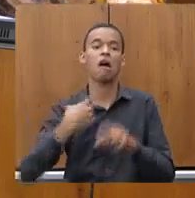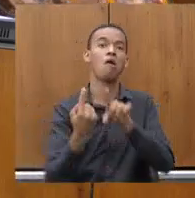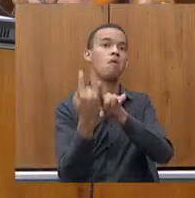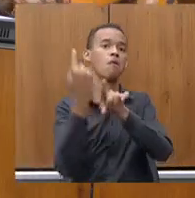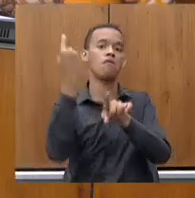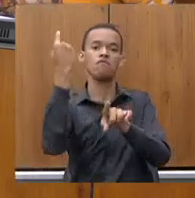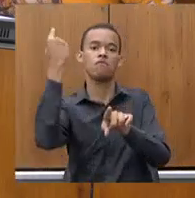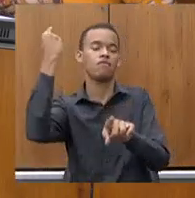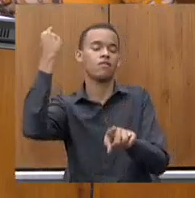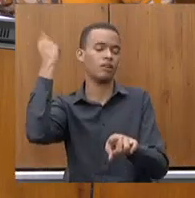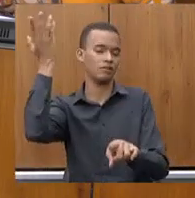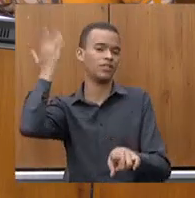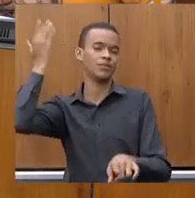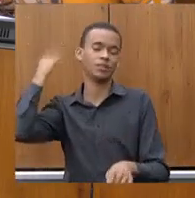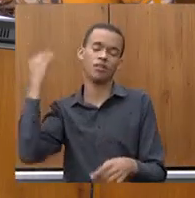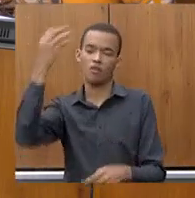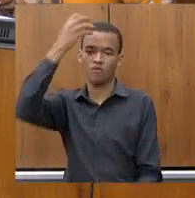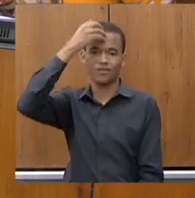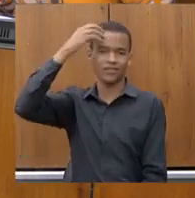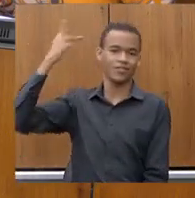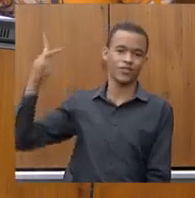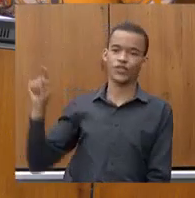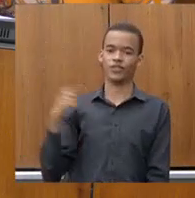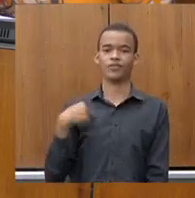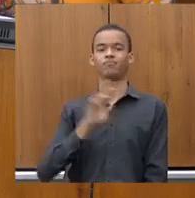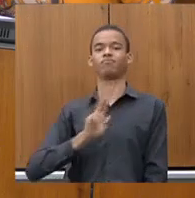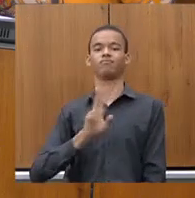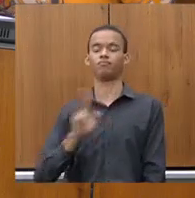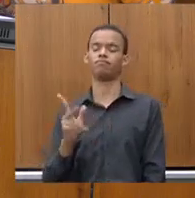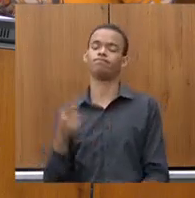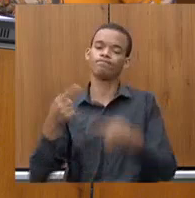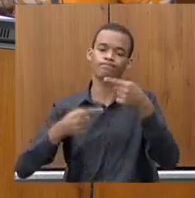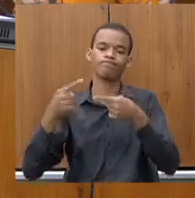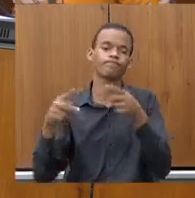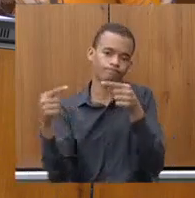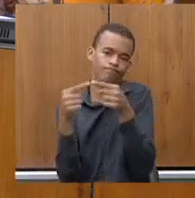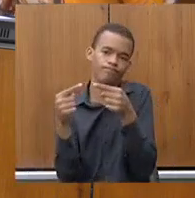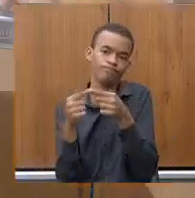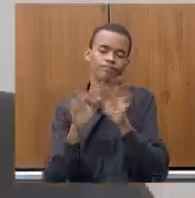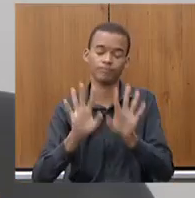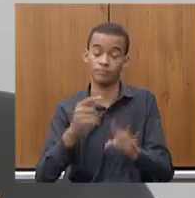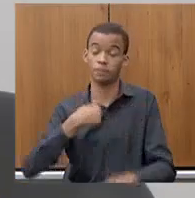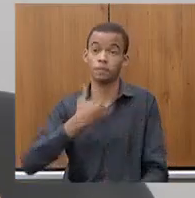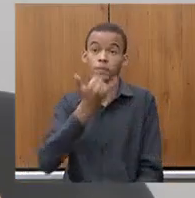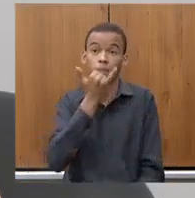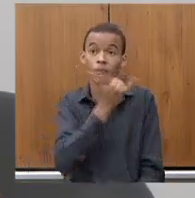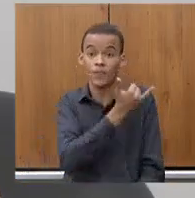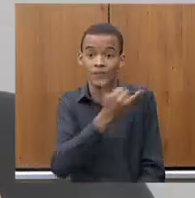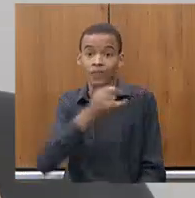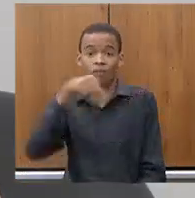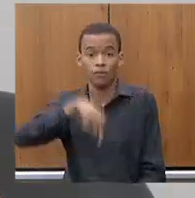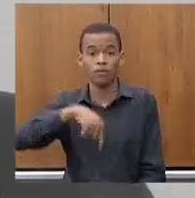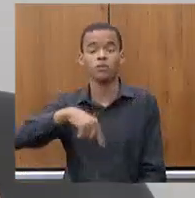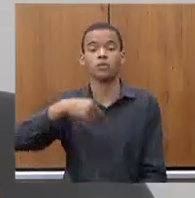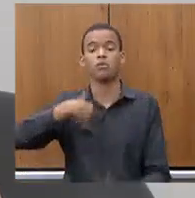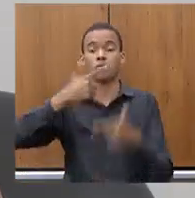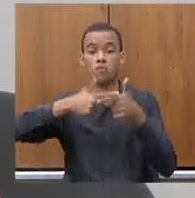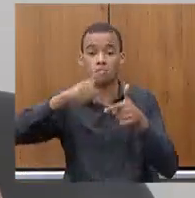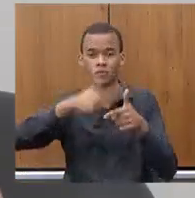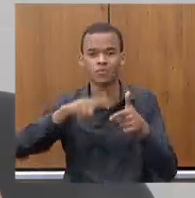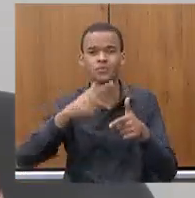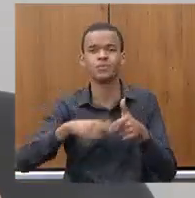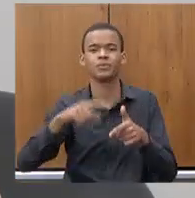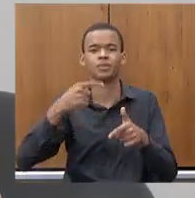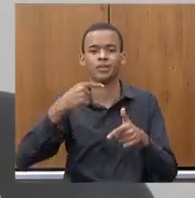reduz um pouco mais de acordo com o momento político. Eu lamento que os problemas que eu trouxe aqui tenham sido